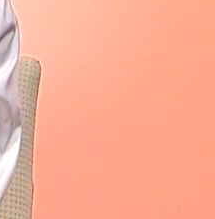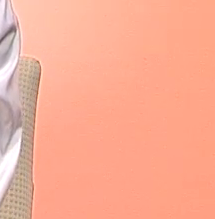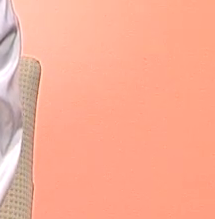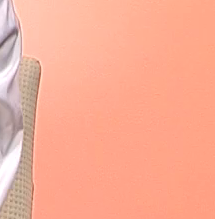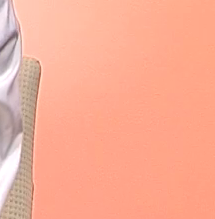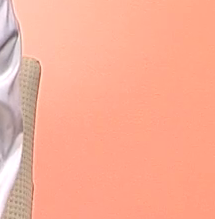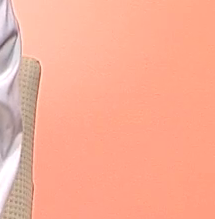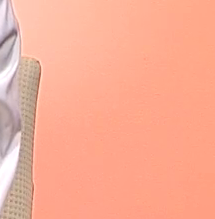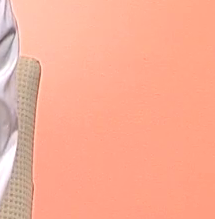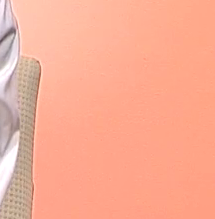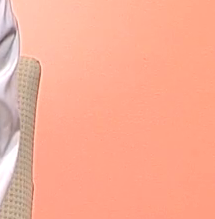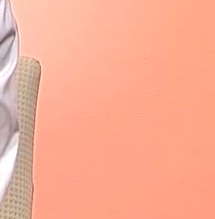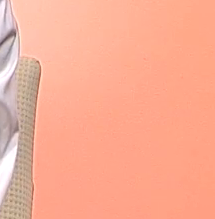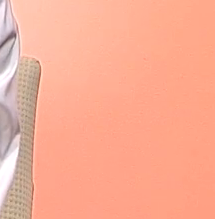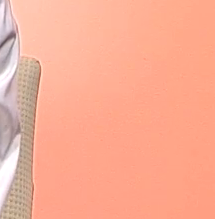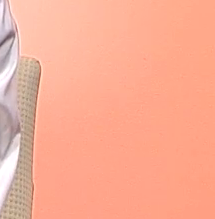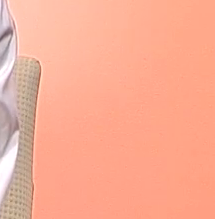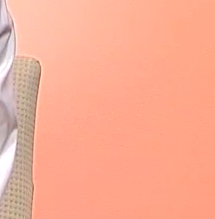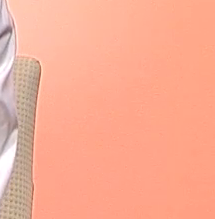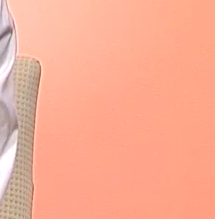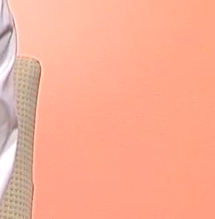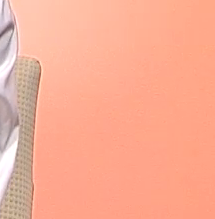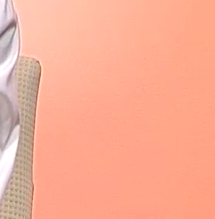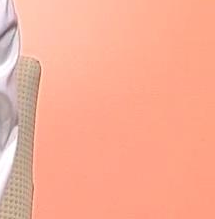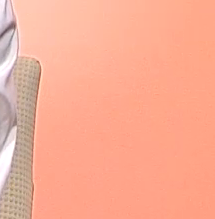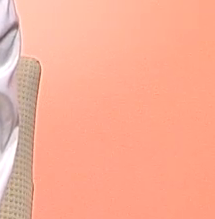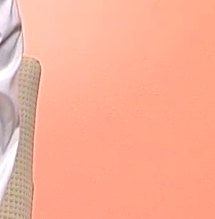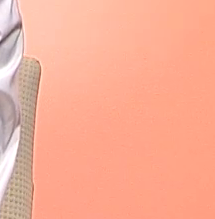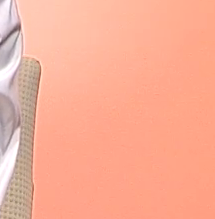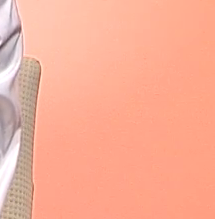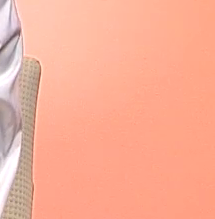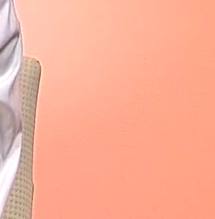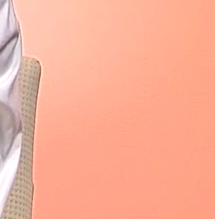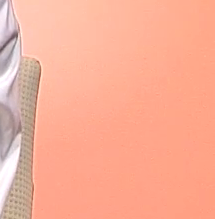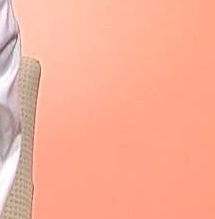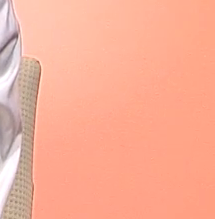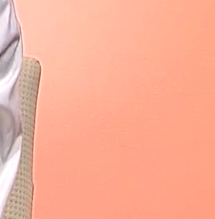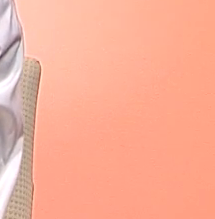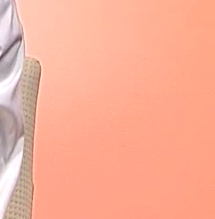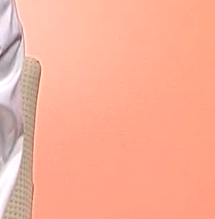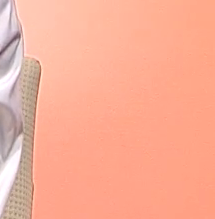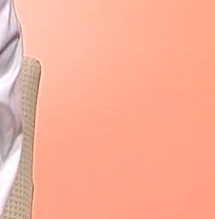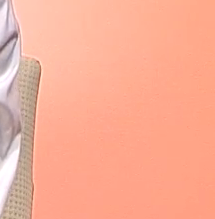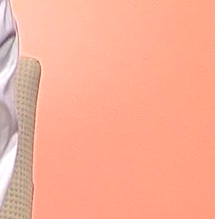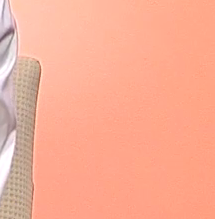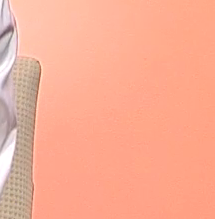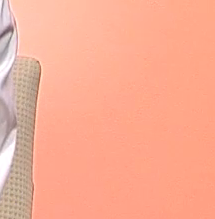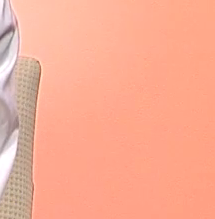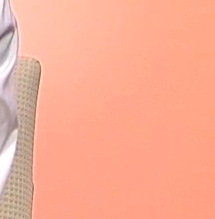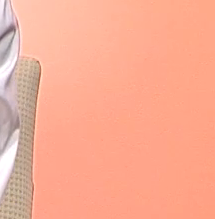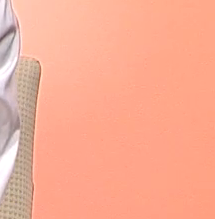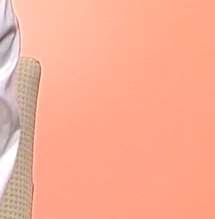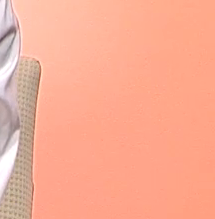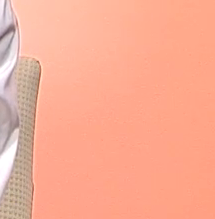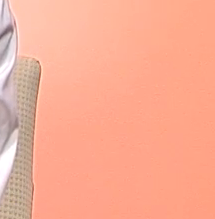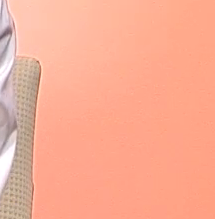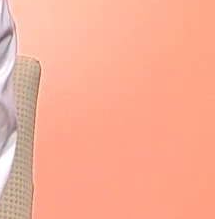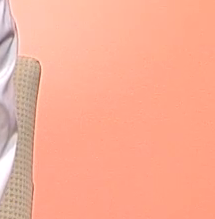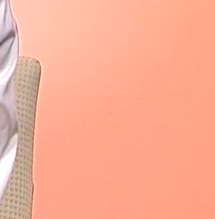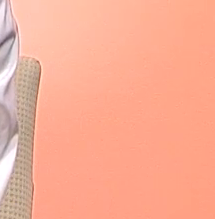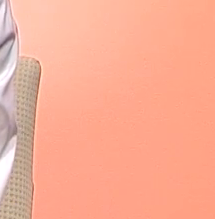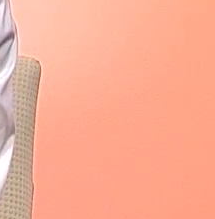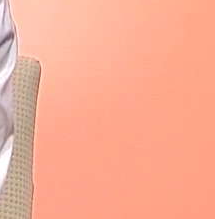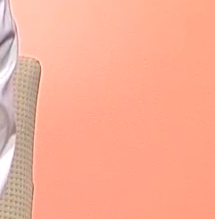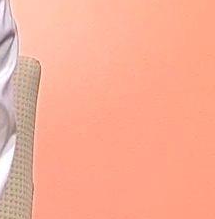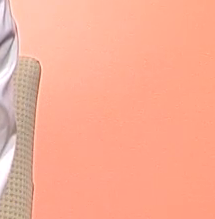0800-707-2003. Bem, nós ficamos por aqui. O Conselho Nacional de Assistência Social e